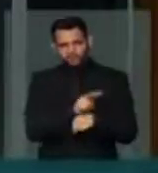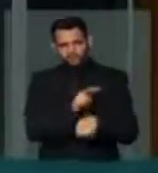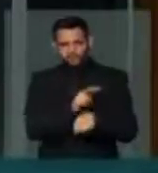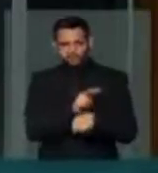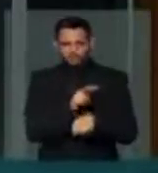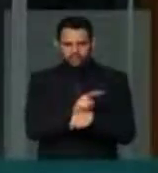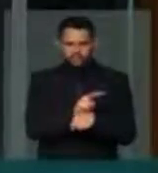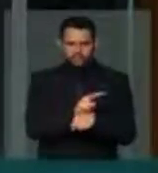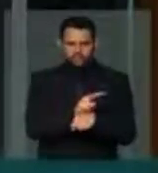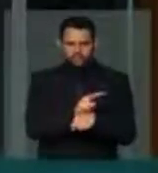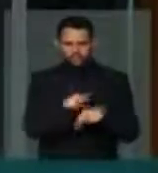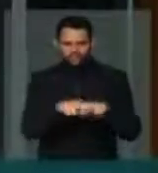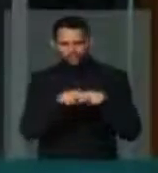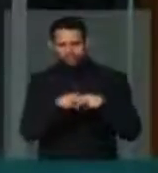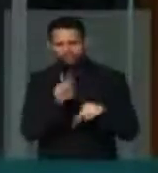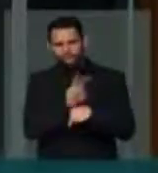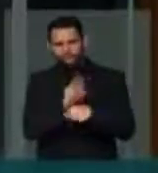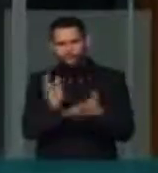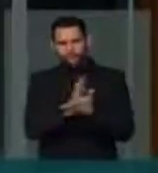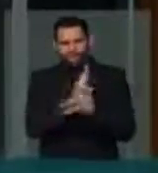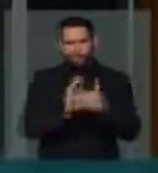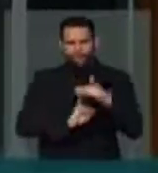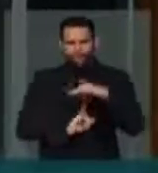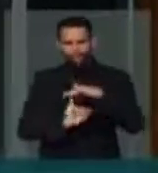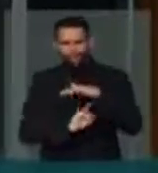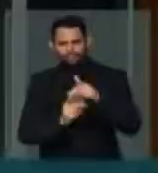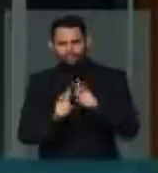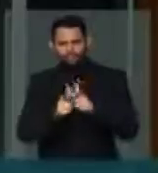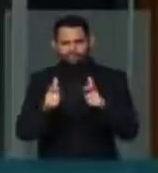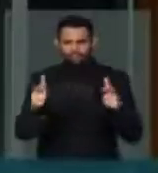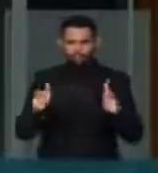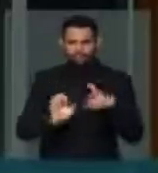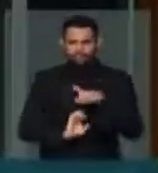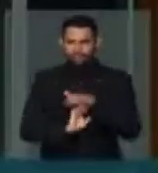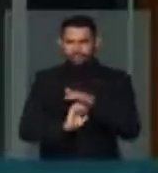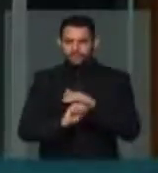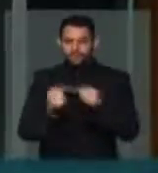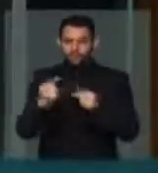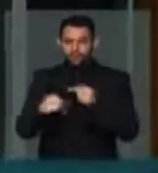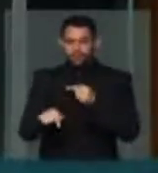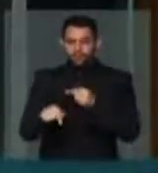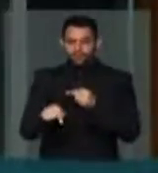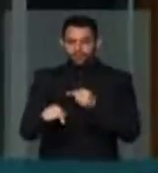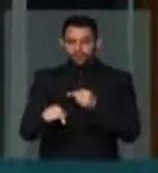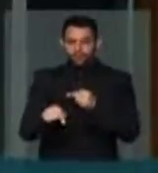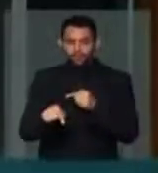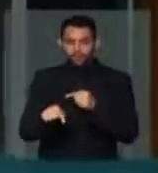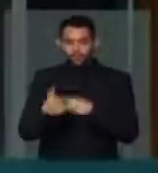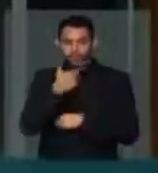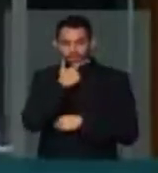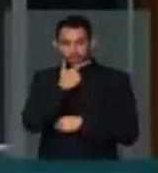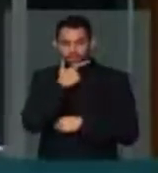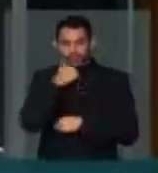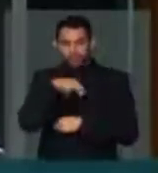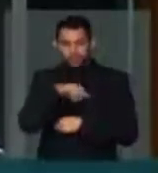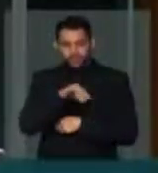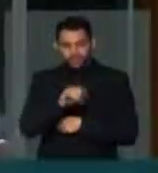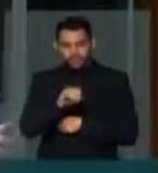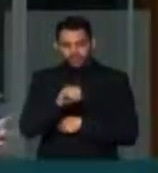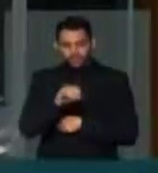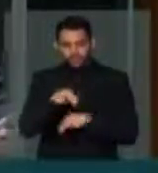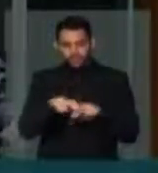protecionista, principalmente defendendo as grandes corporações, eles proibiram o queijo mineiro, que é um produto